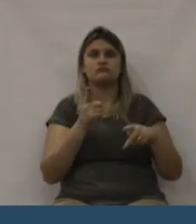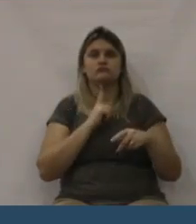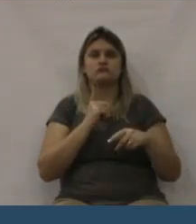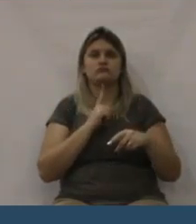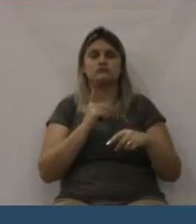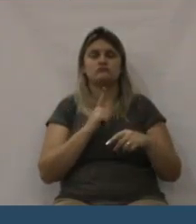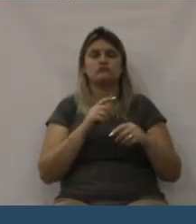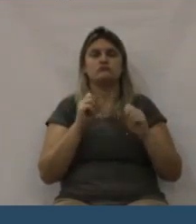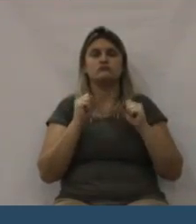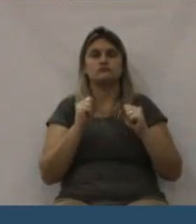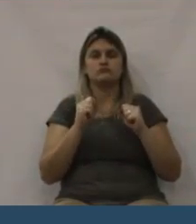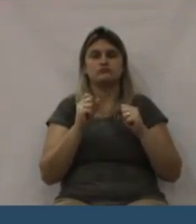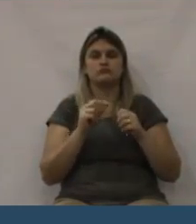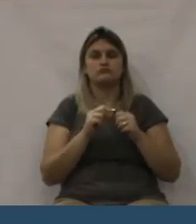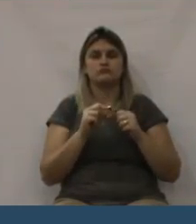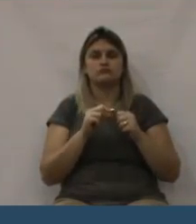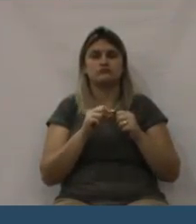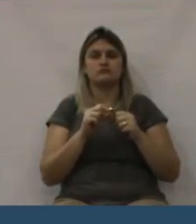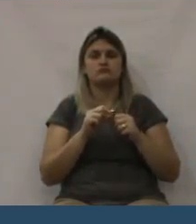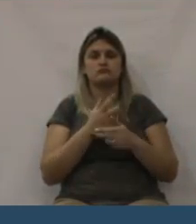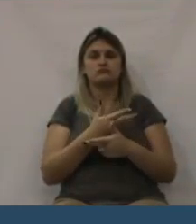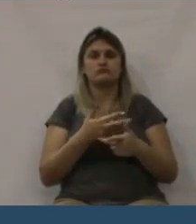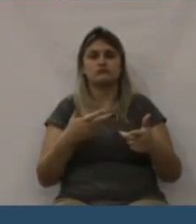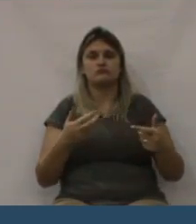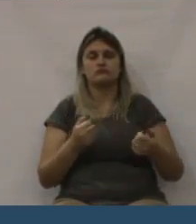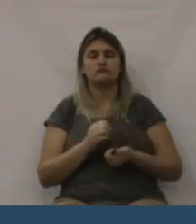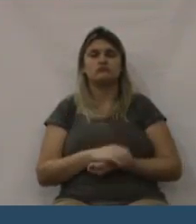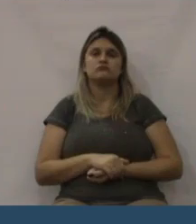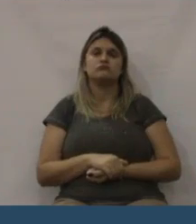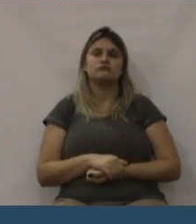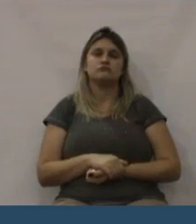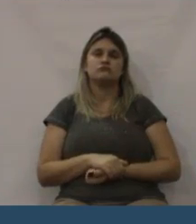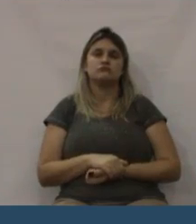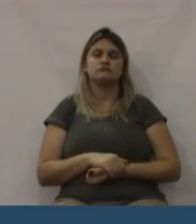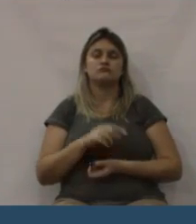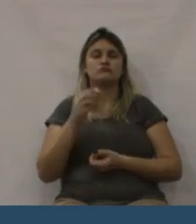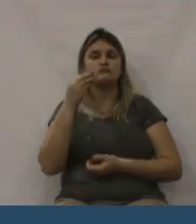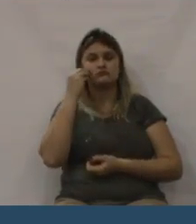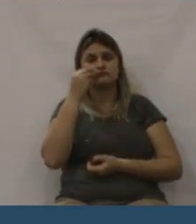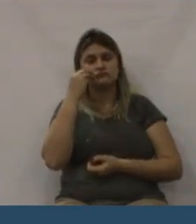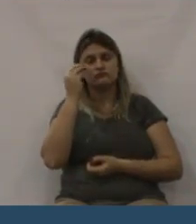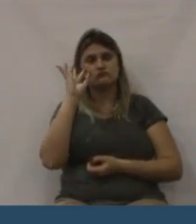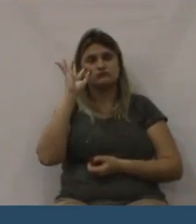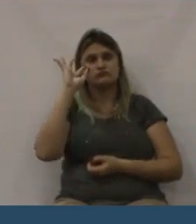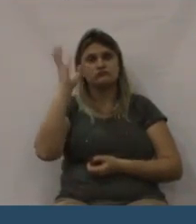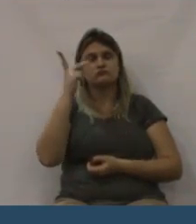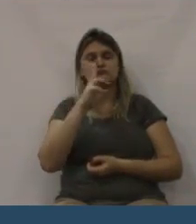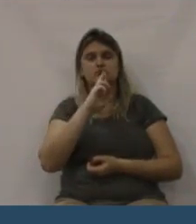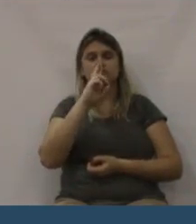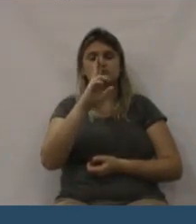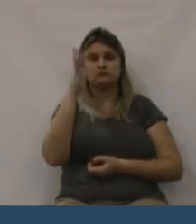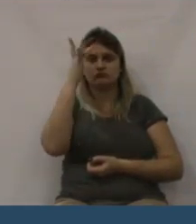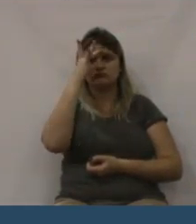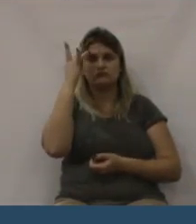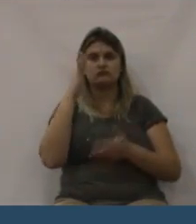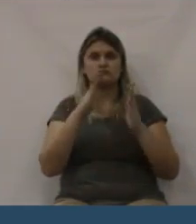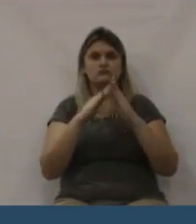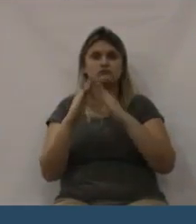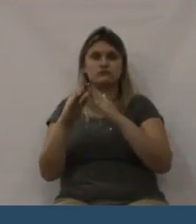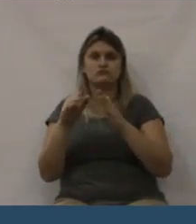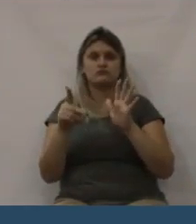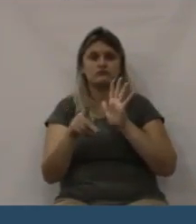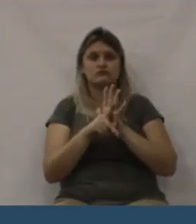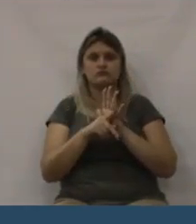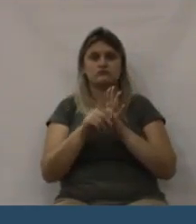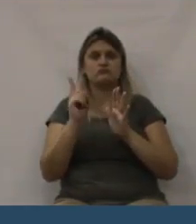entregue uma caixa para as pessoas colocarem as suas denúncias dentro dessas caixas,